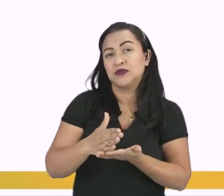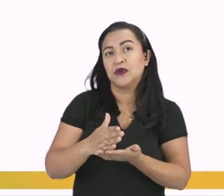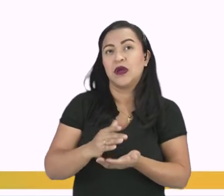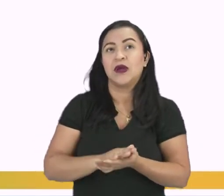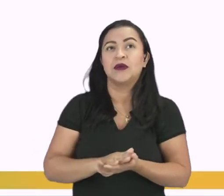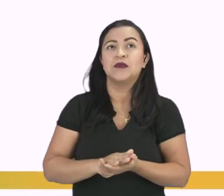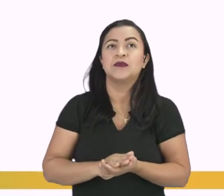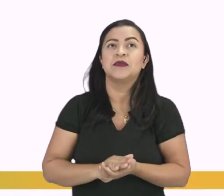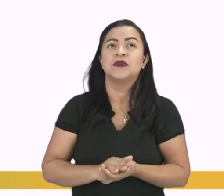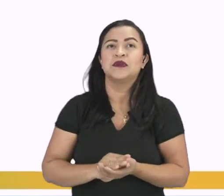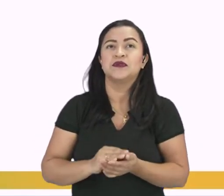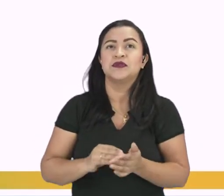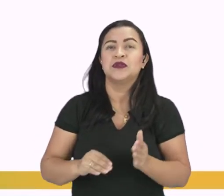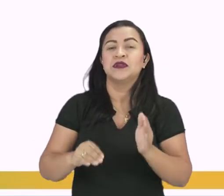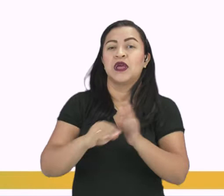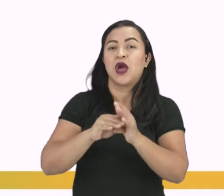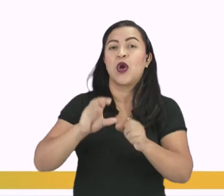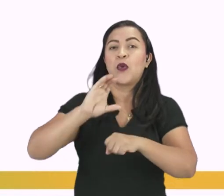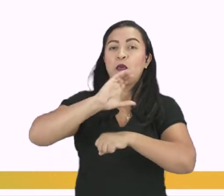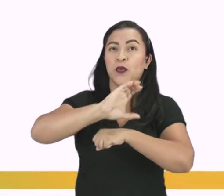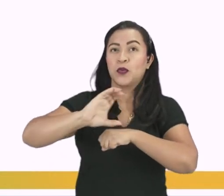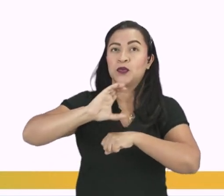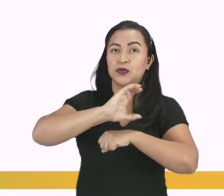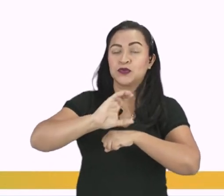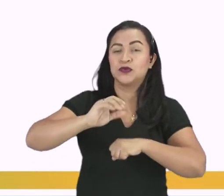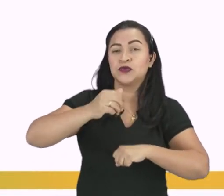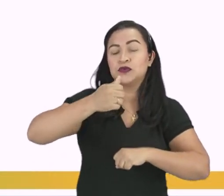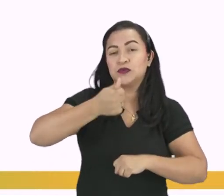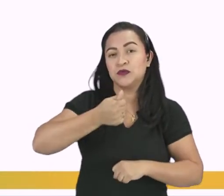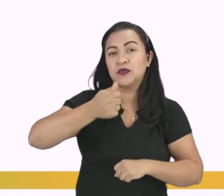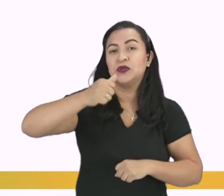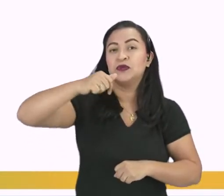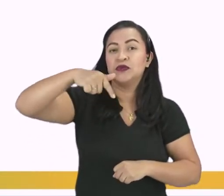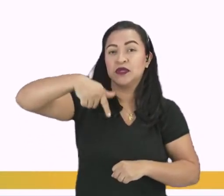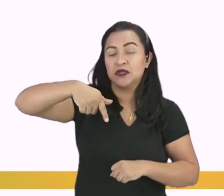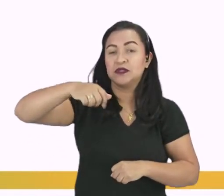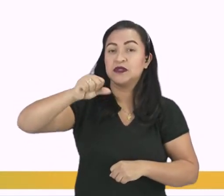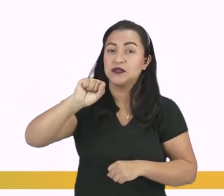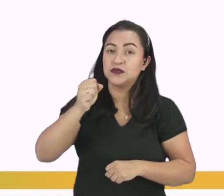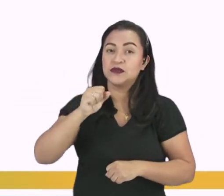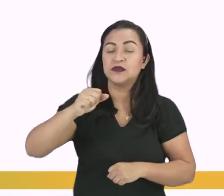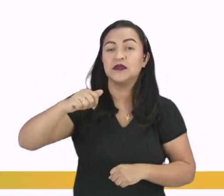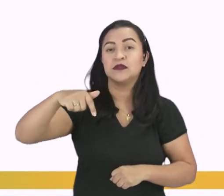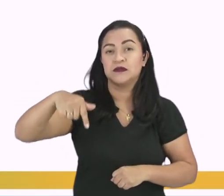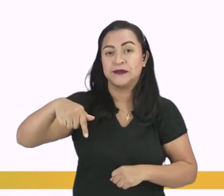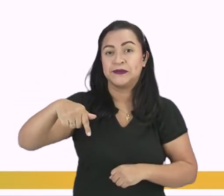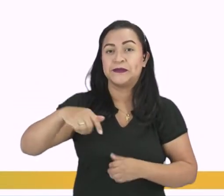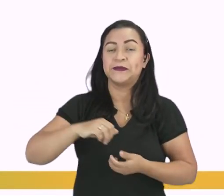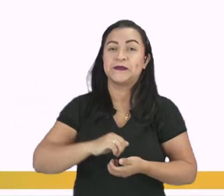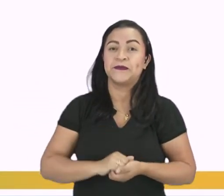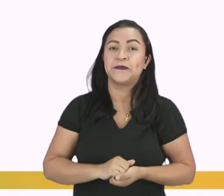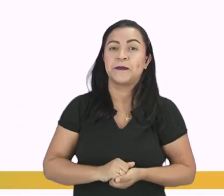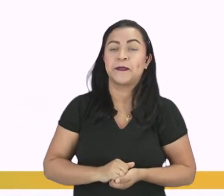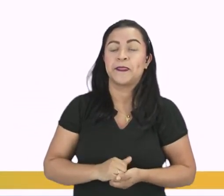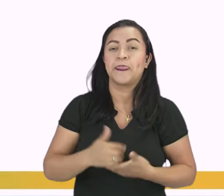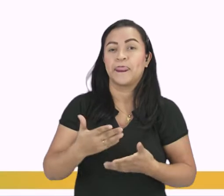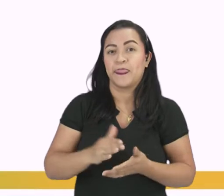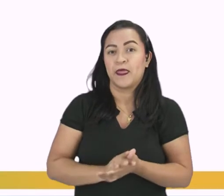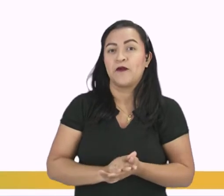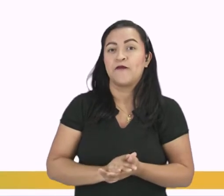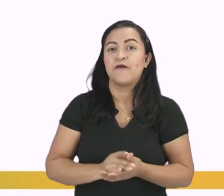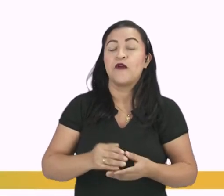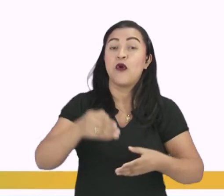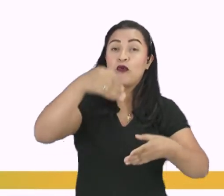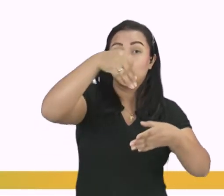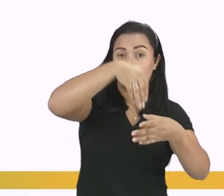promulgação da Constituição de 1787. Foi eleito